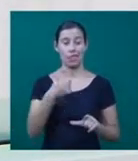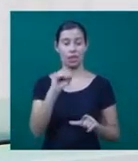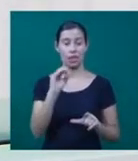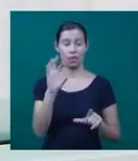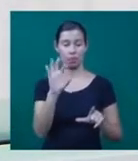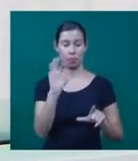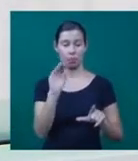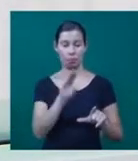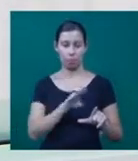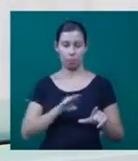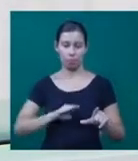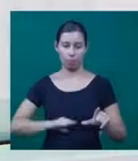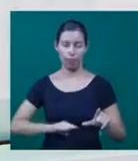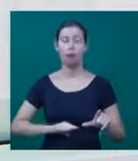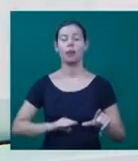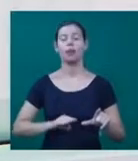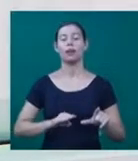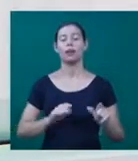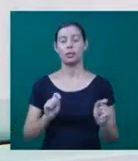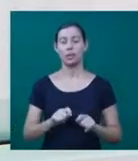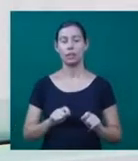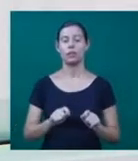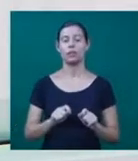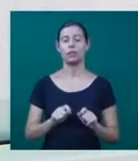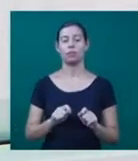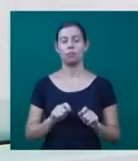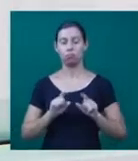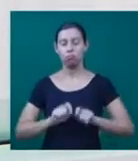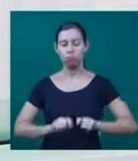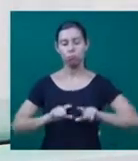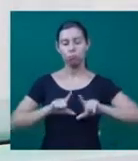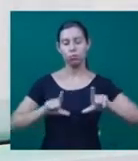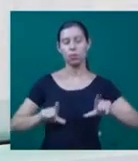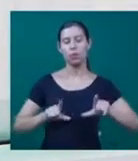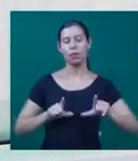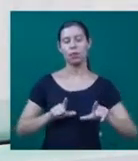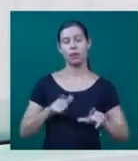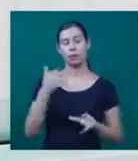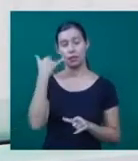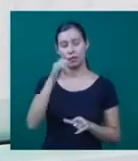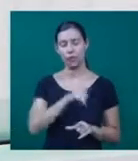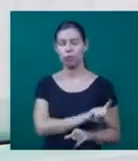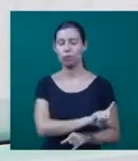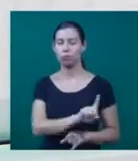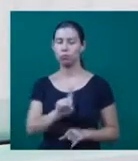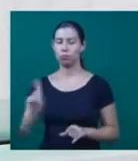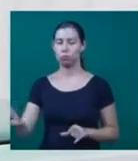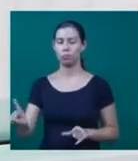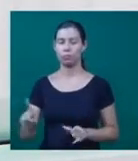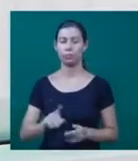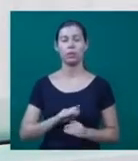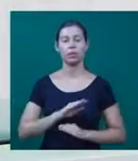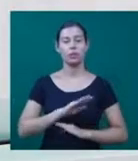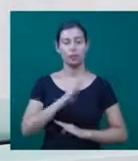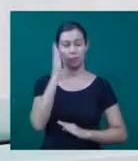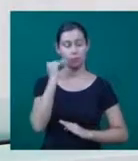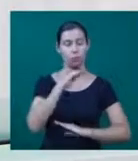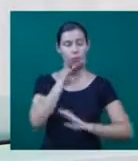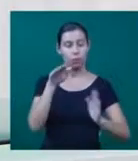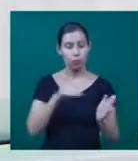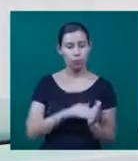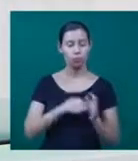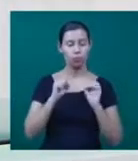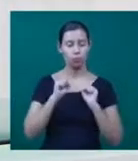serviços de forma online, evitando o deslocamento até uma unidade do Instituto. Todas as informações e serviços podem ser